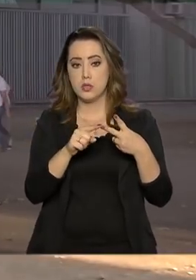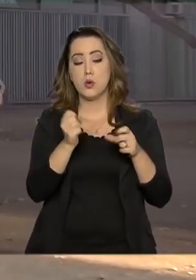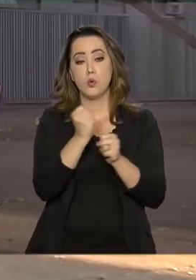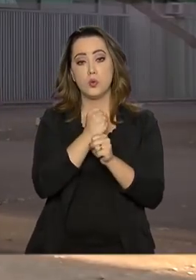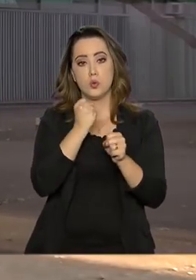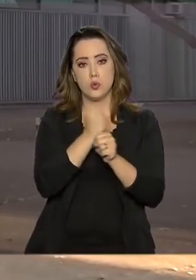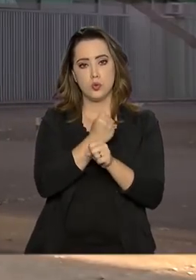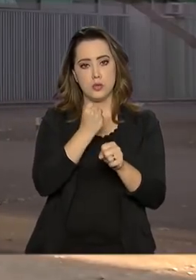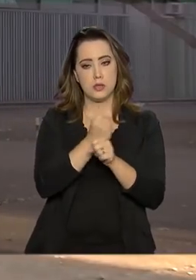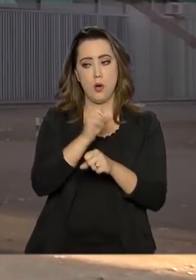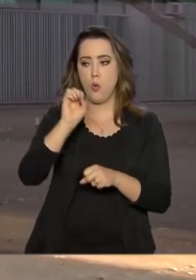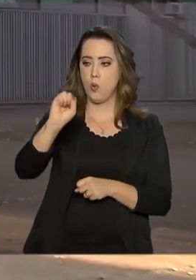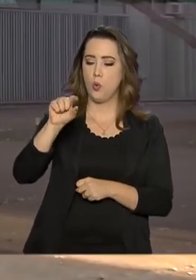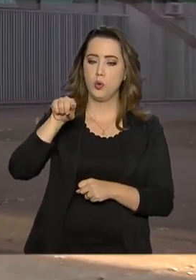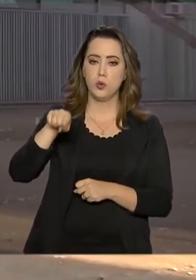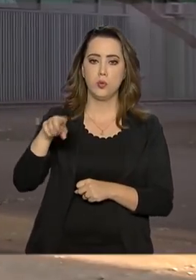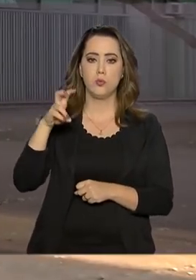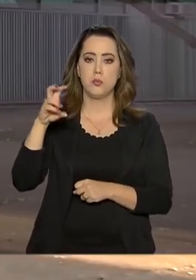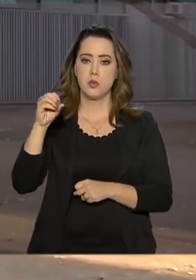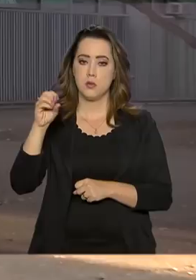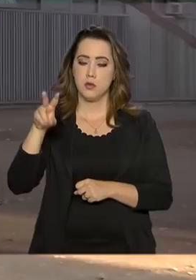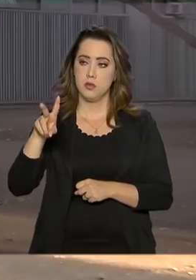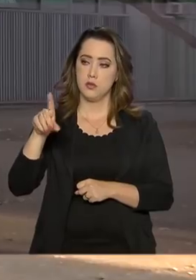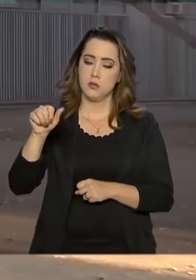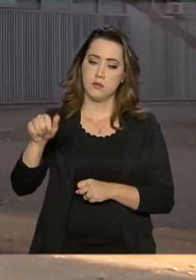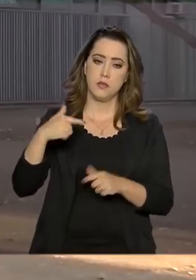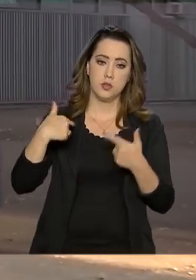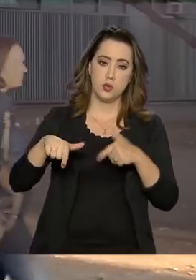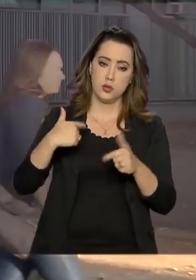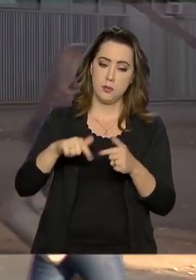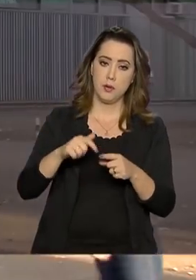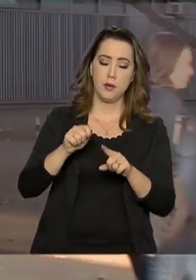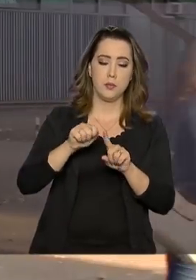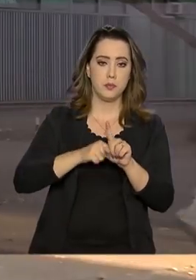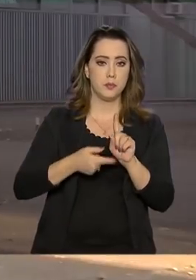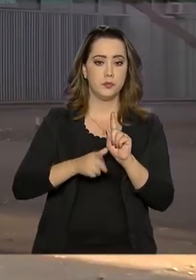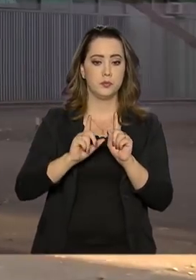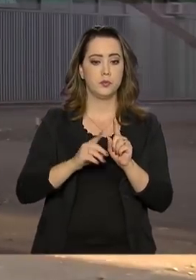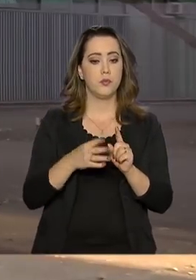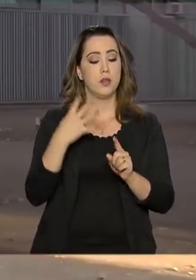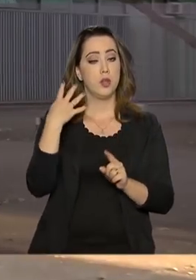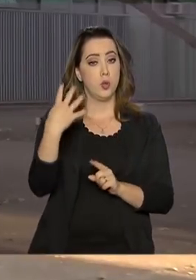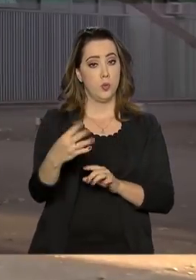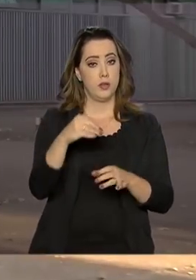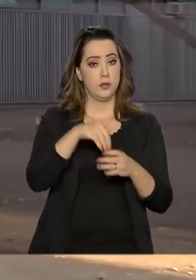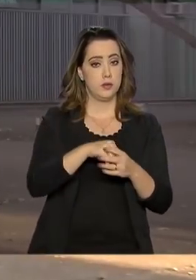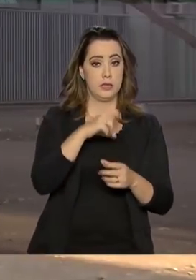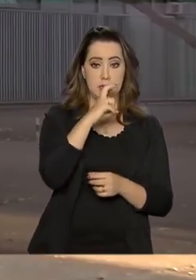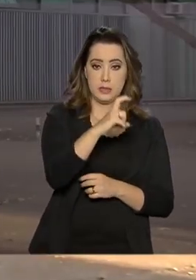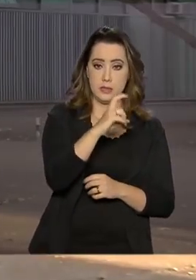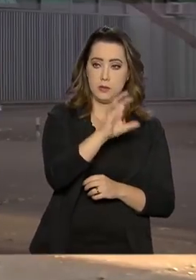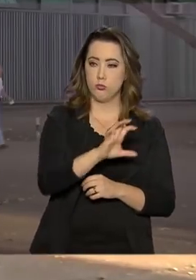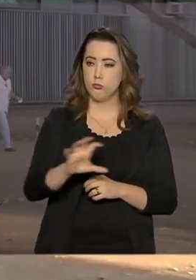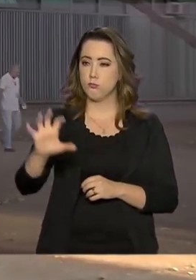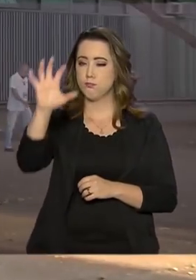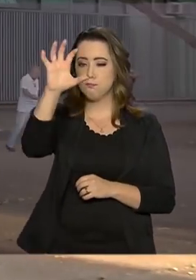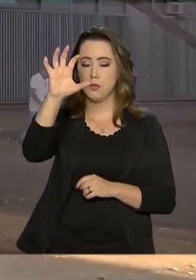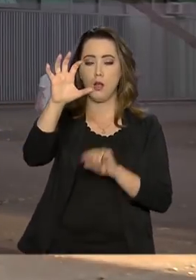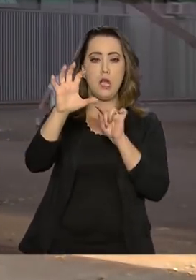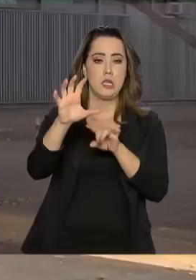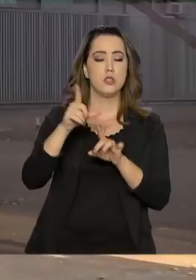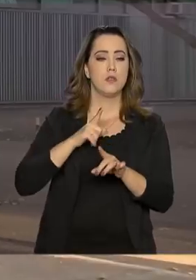quase 8.500 vagas de trabalho no mês passado. Quatro das cinco regiões do país